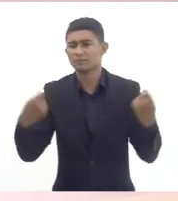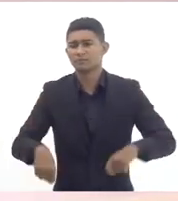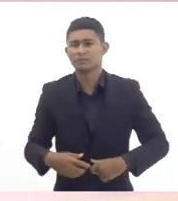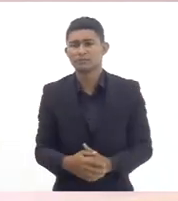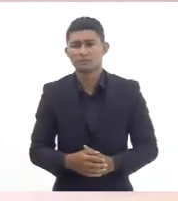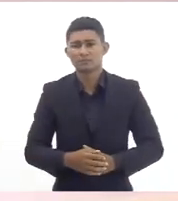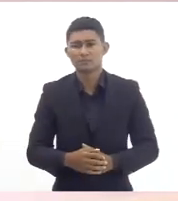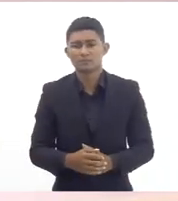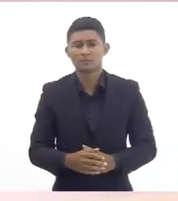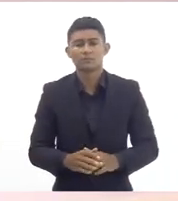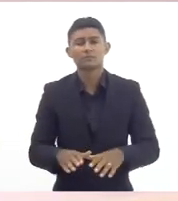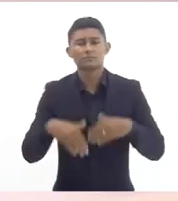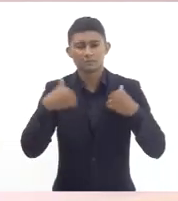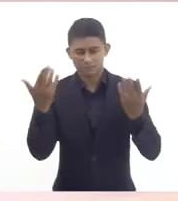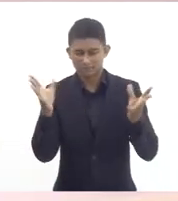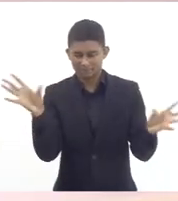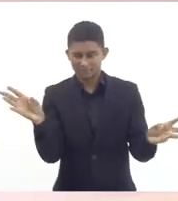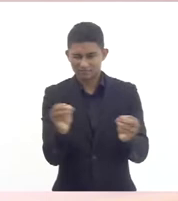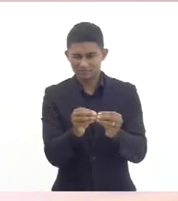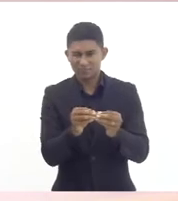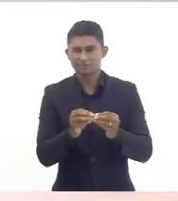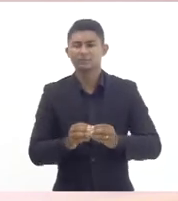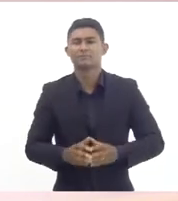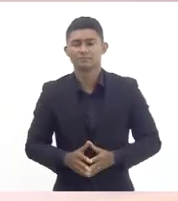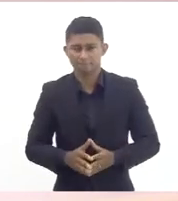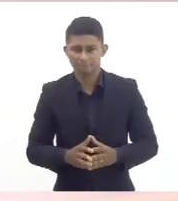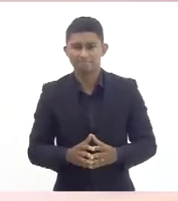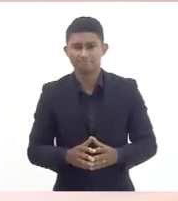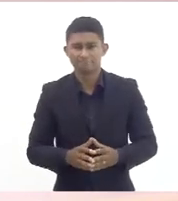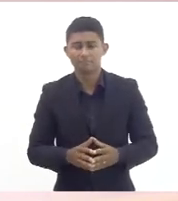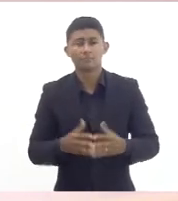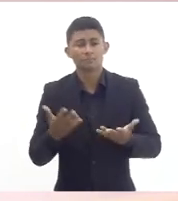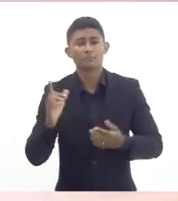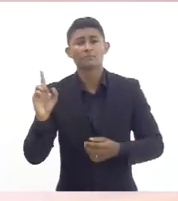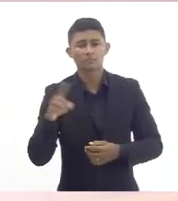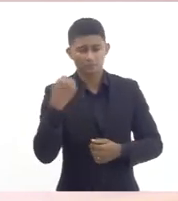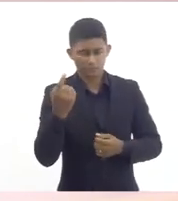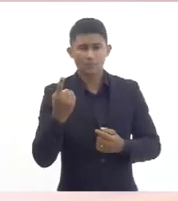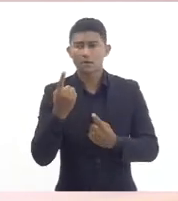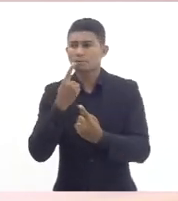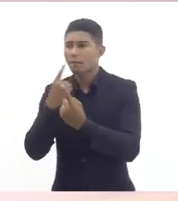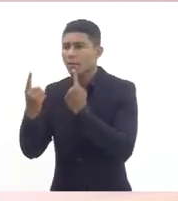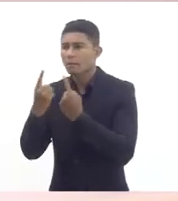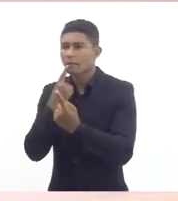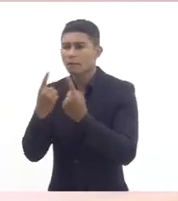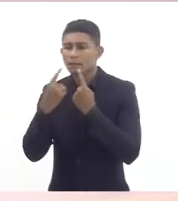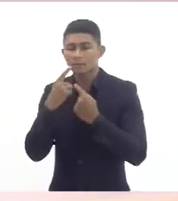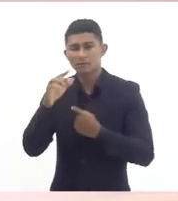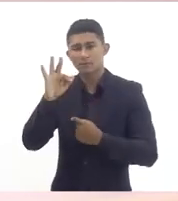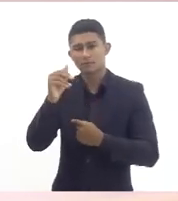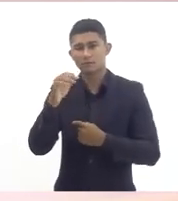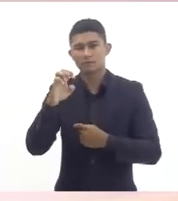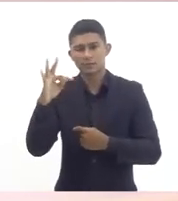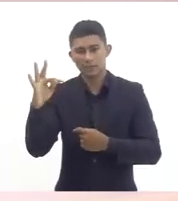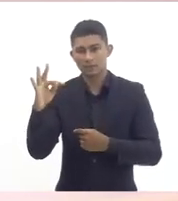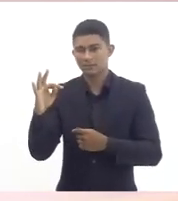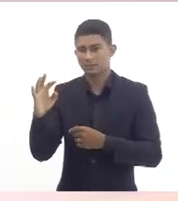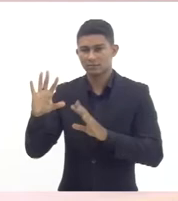então só para concluir também a gente tem conversado com a direção da FITES tem